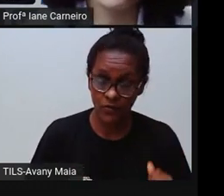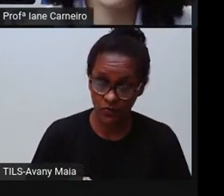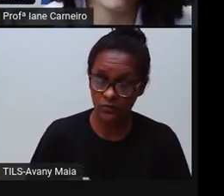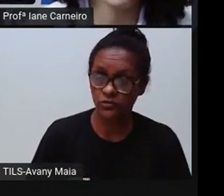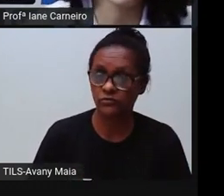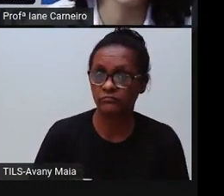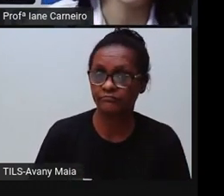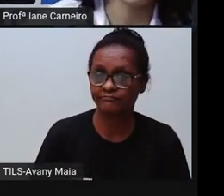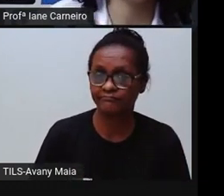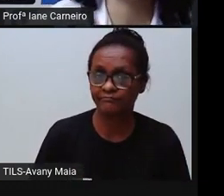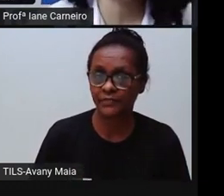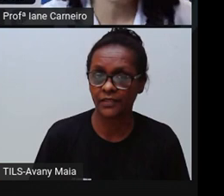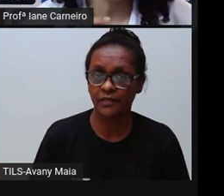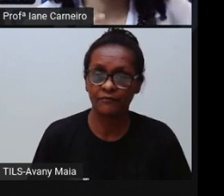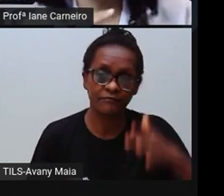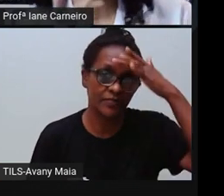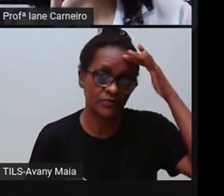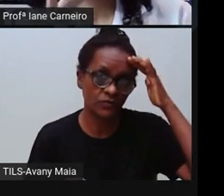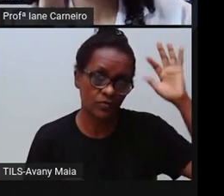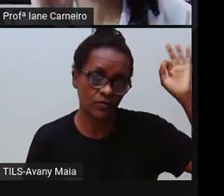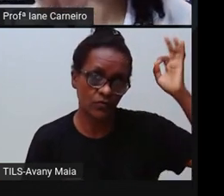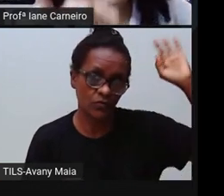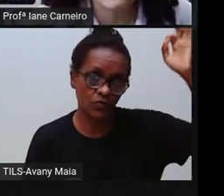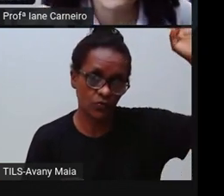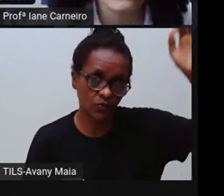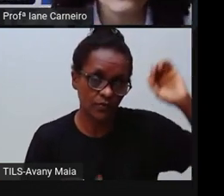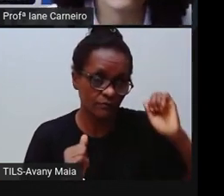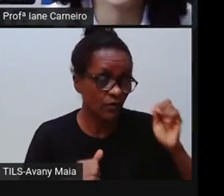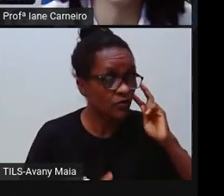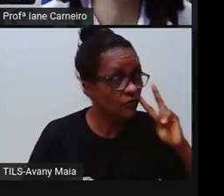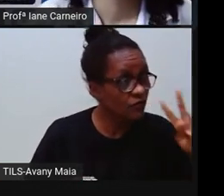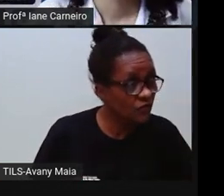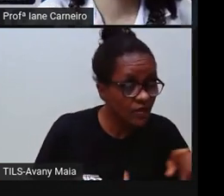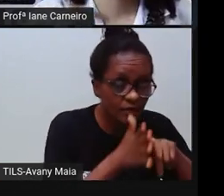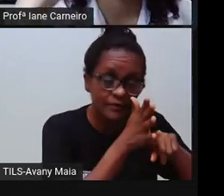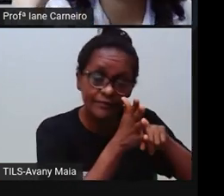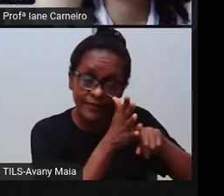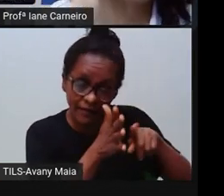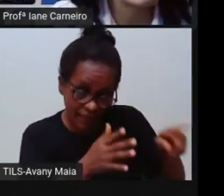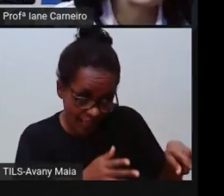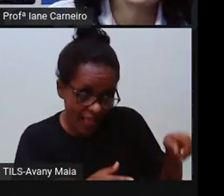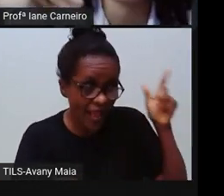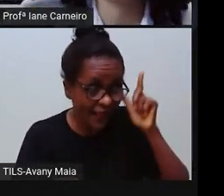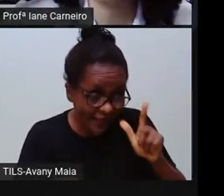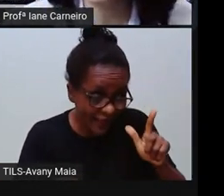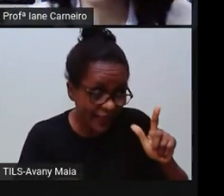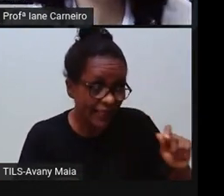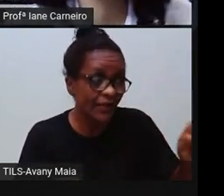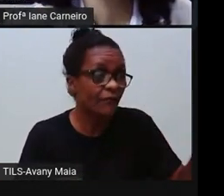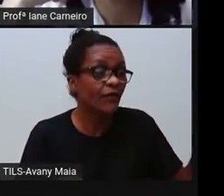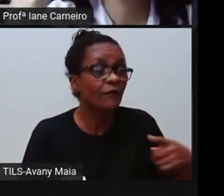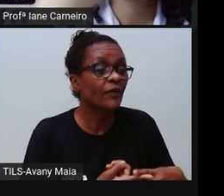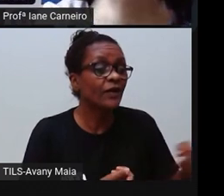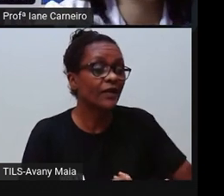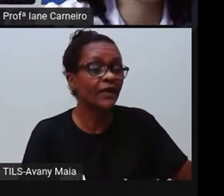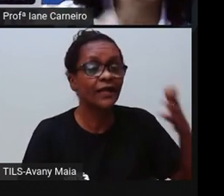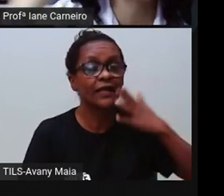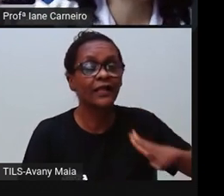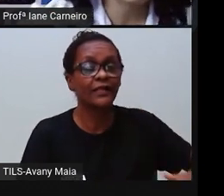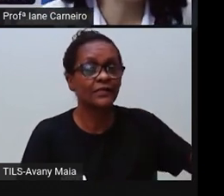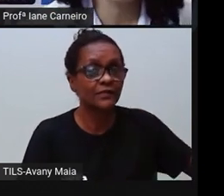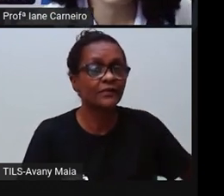desses direitos. Então, não é dever da criança correr atrás de livro, de